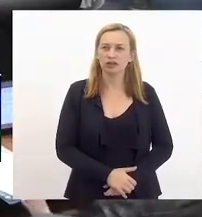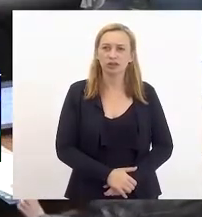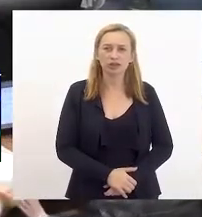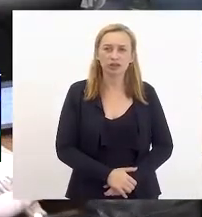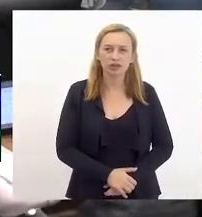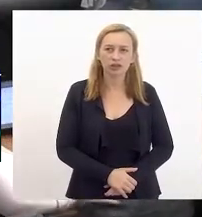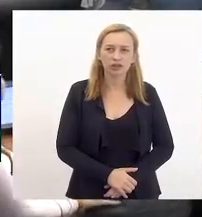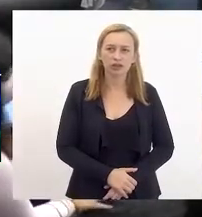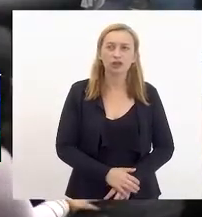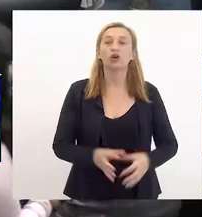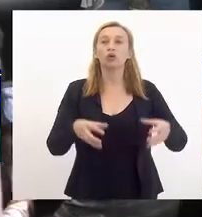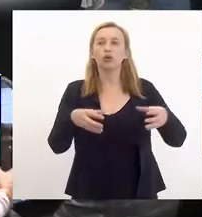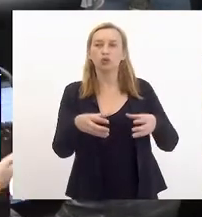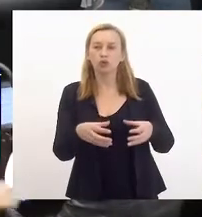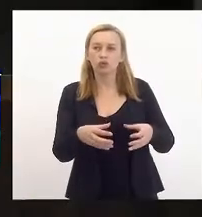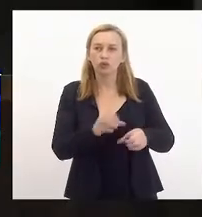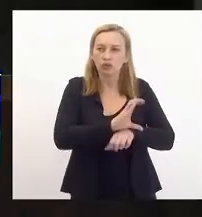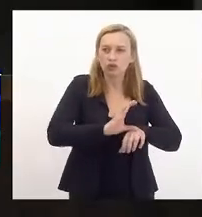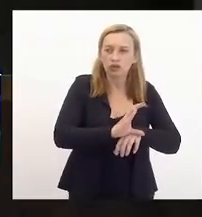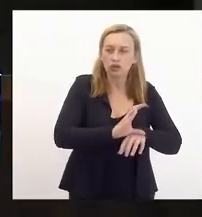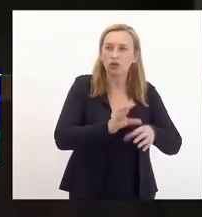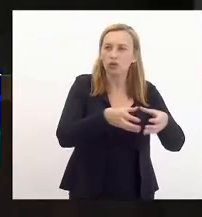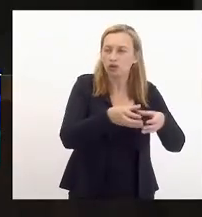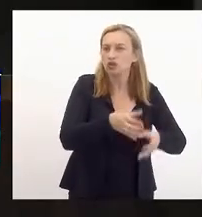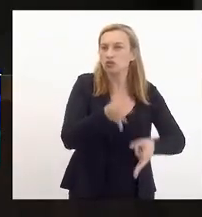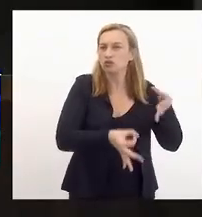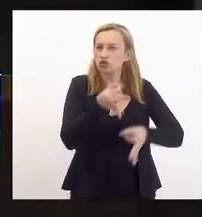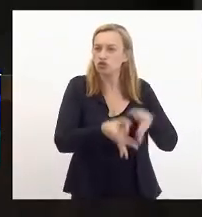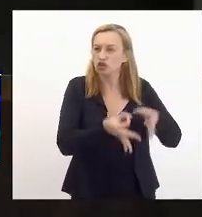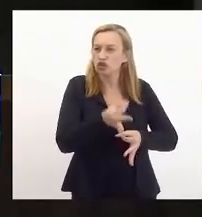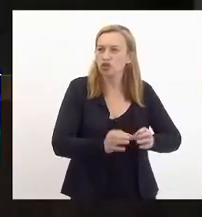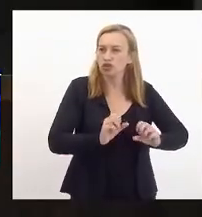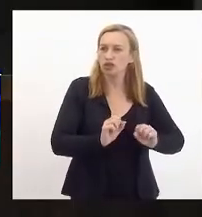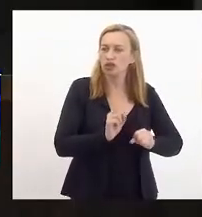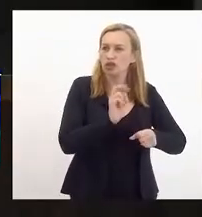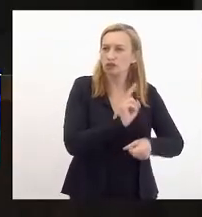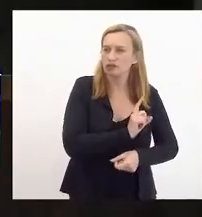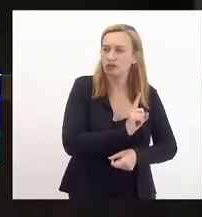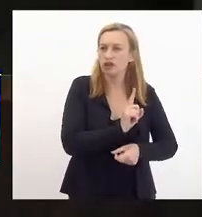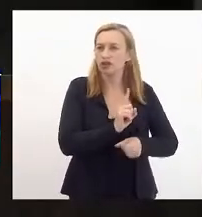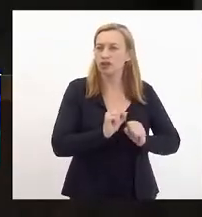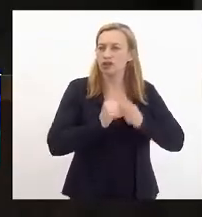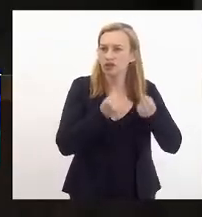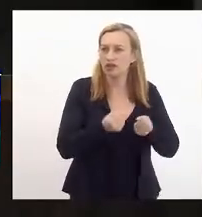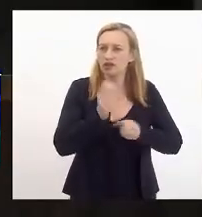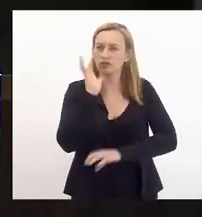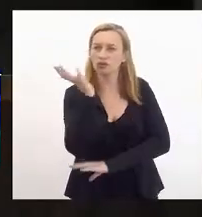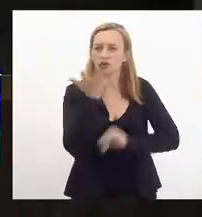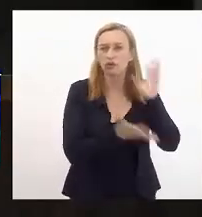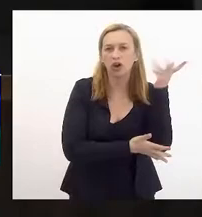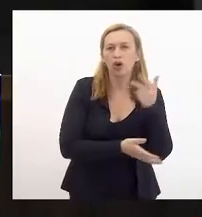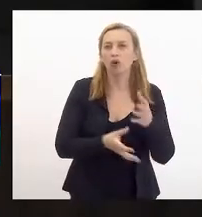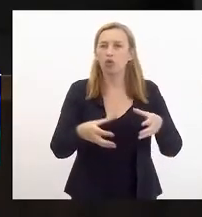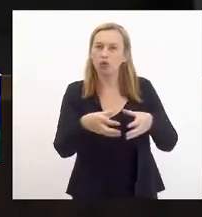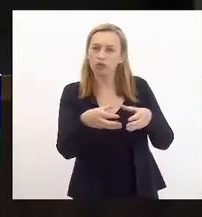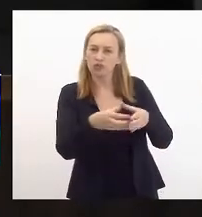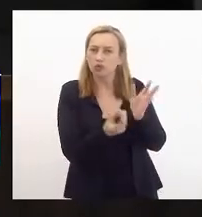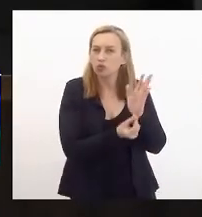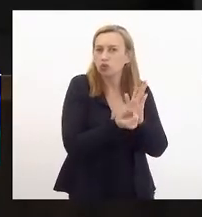Dependendo de pareceres das Comissões de Constituição e Justiça, Defesa do Meio Ambiente, Assuntos Municipais e Comissão de Orçamento.